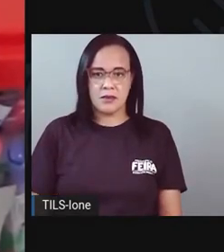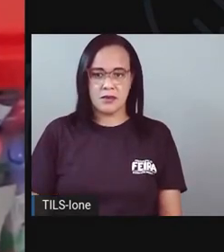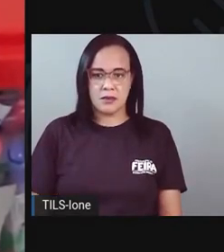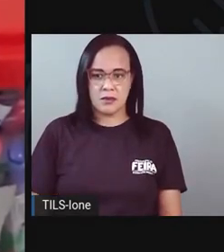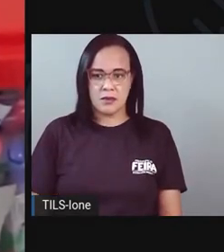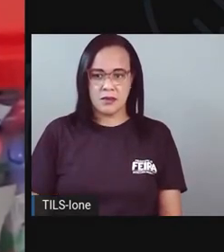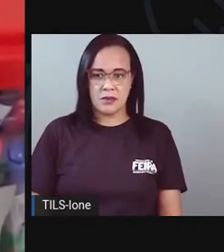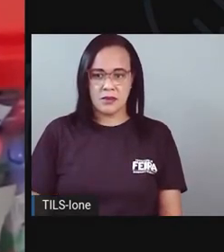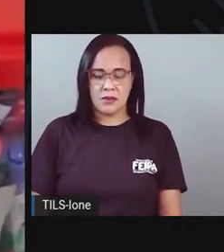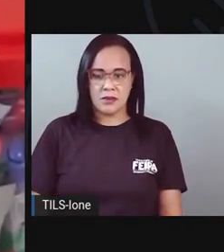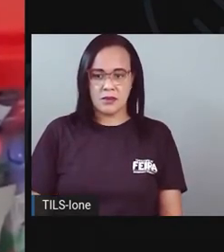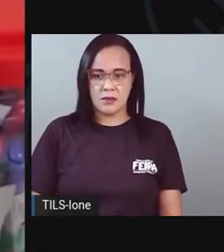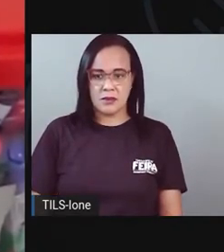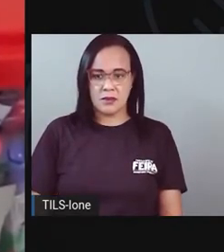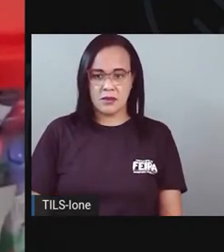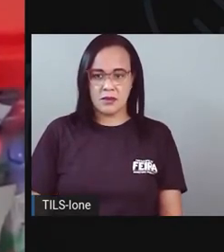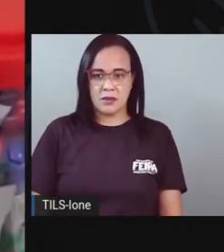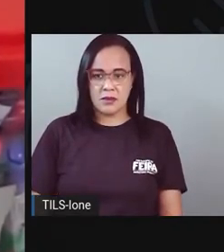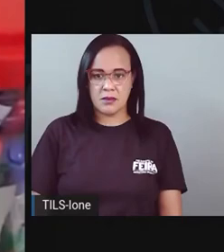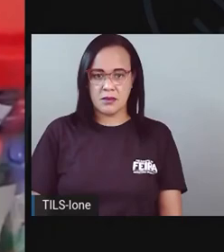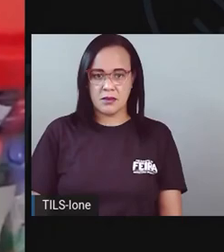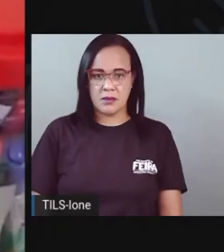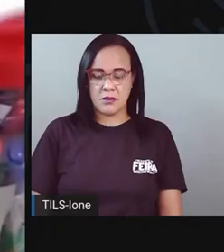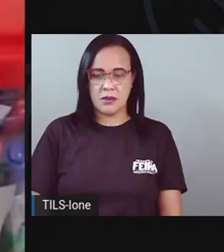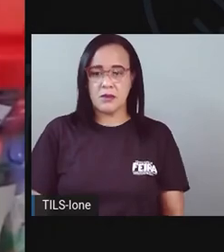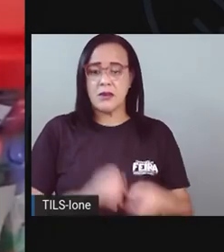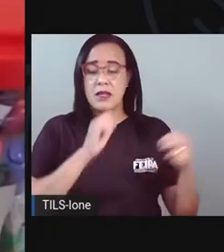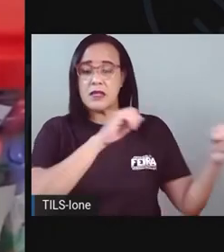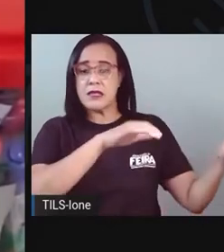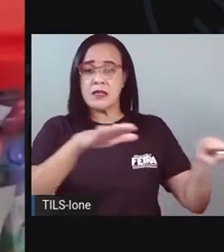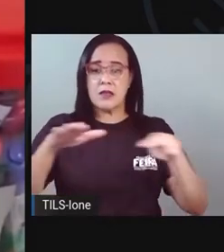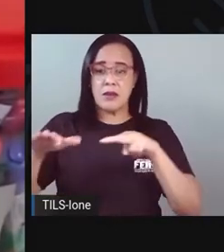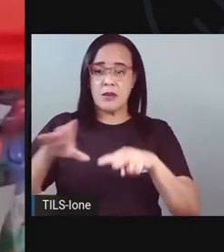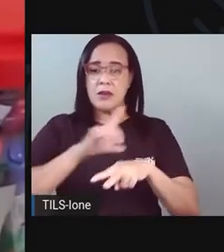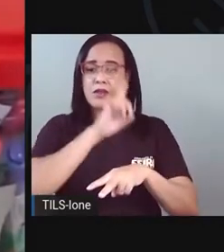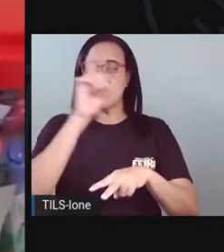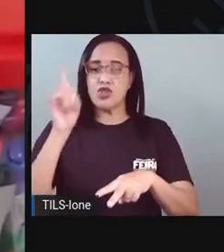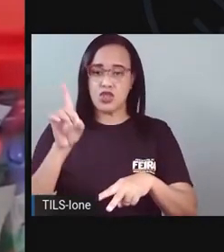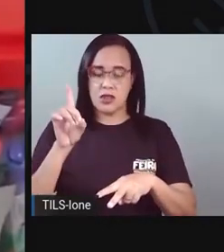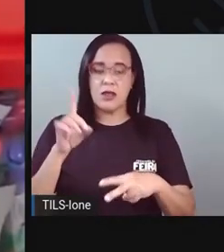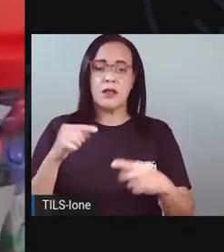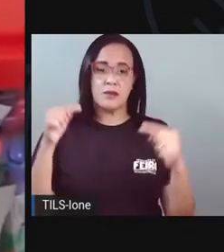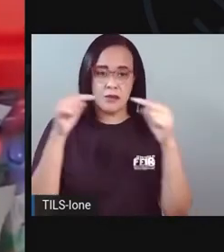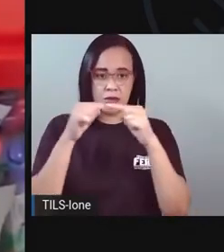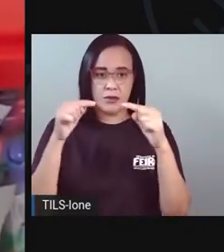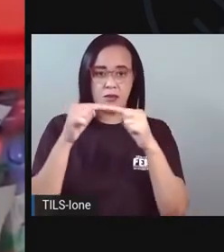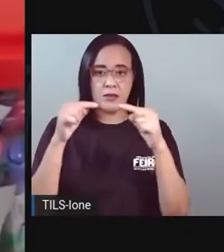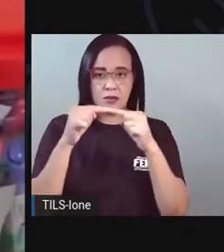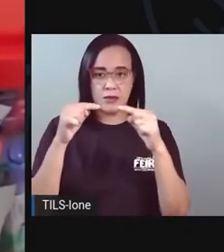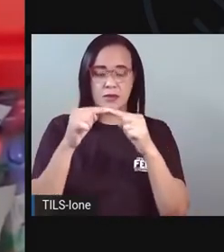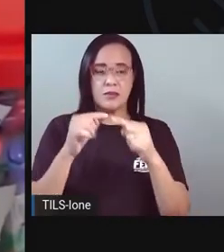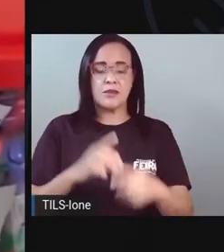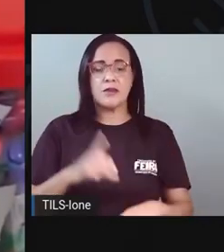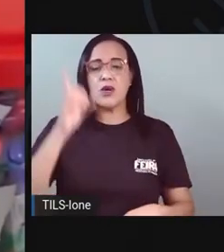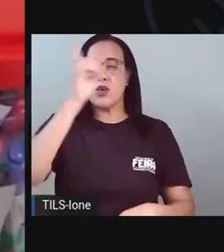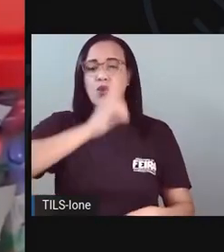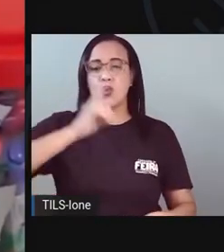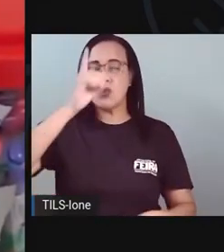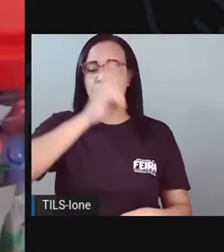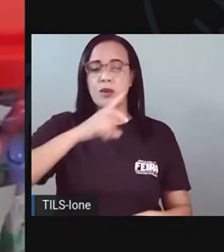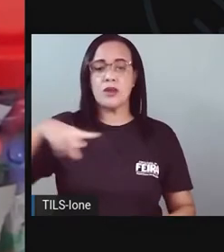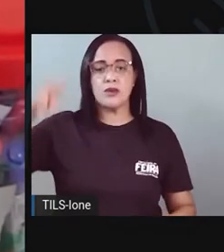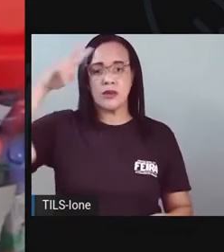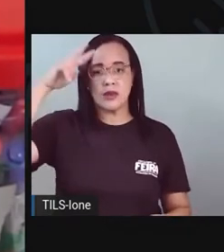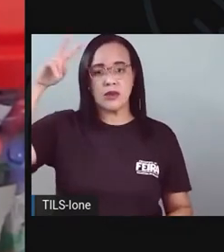consertar aqui esse R. São os meus dias da semana. Olha aqui para a pró. Domingo, segunda, terça, quarta, quinta,